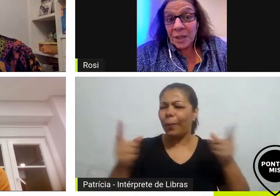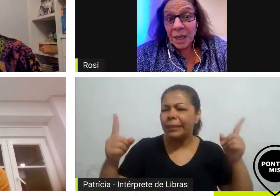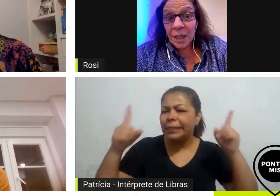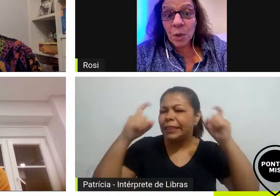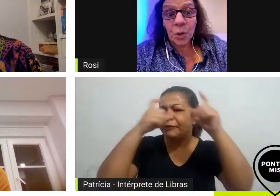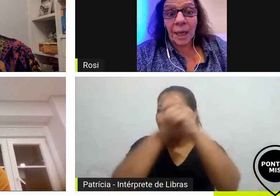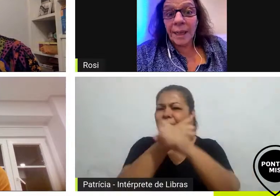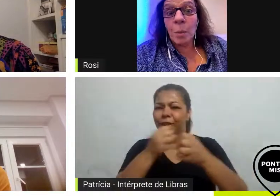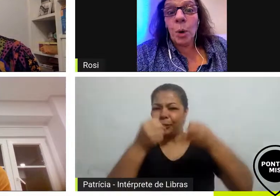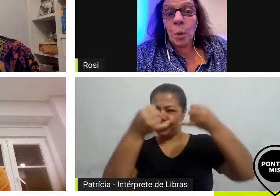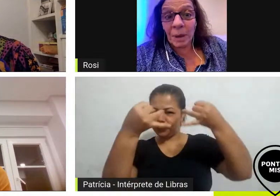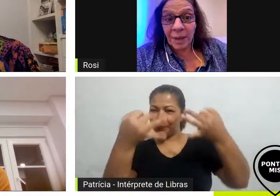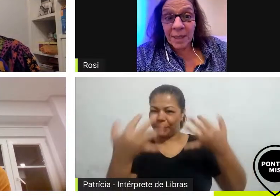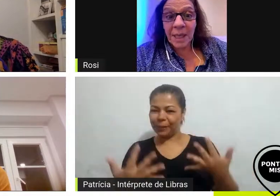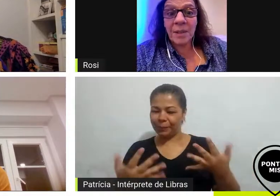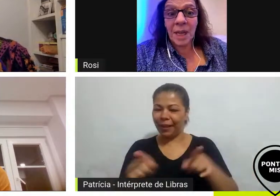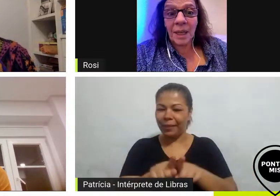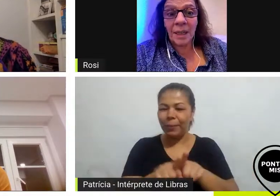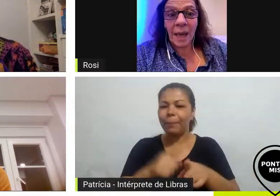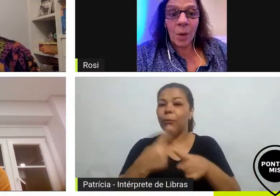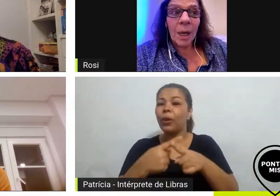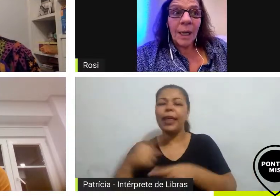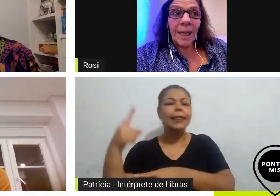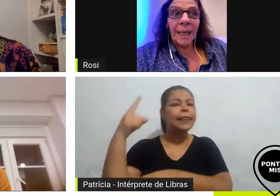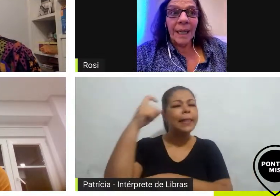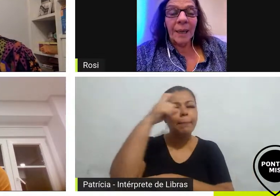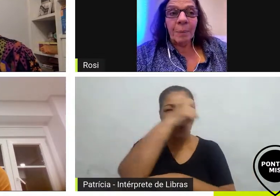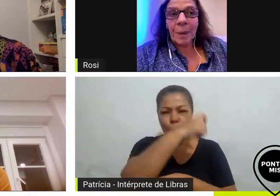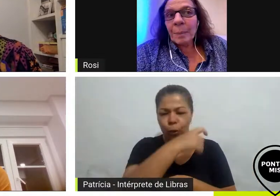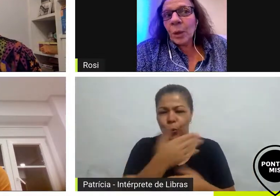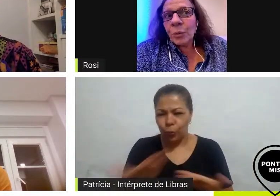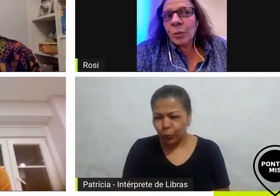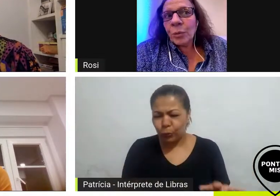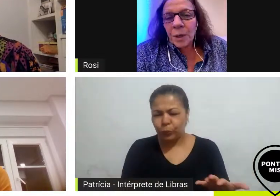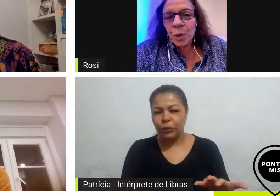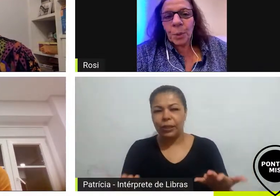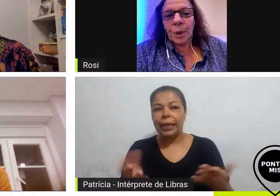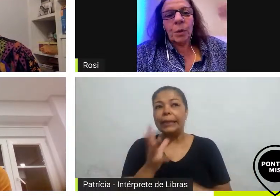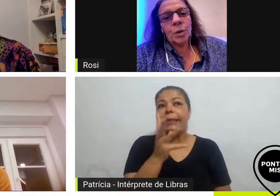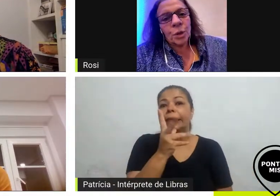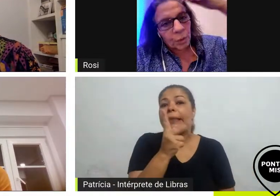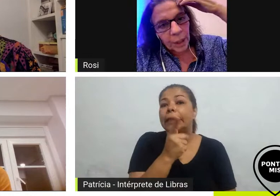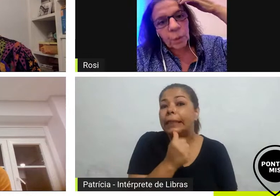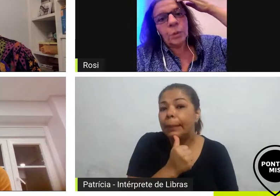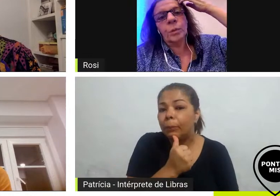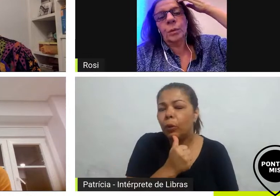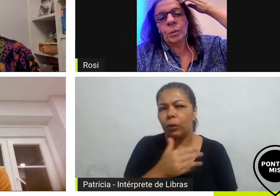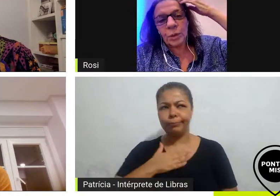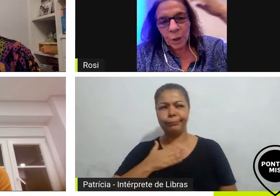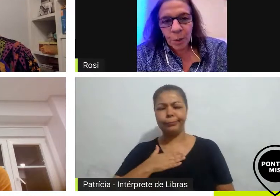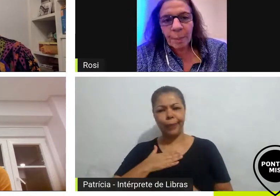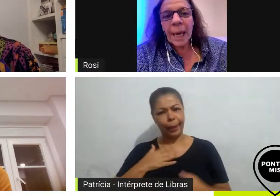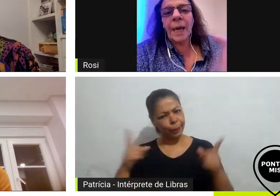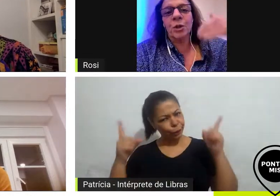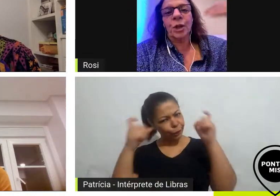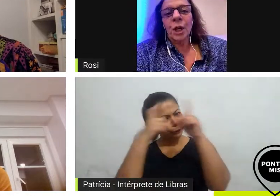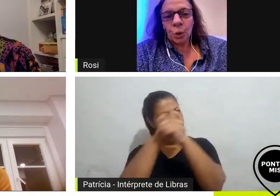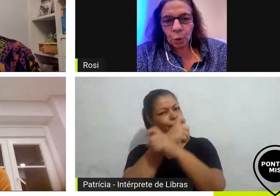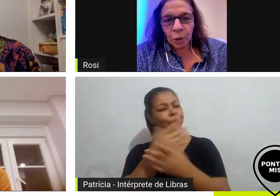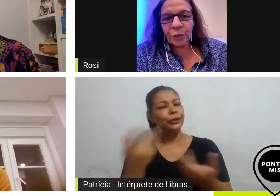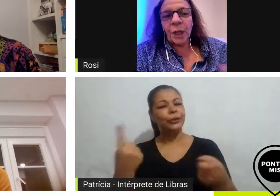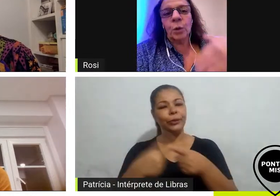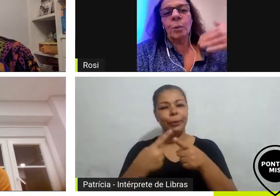fazer isso que ele demorou para fazer etc e tal e para mim não foi difícil porque eu continuei com o Sérgio